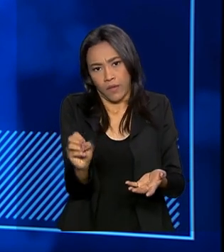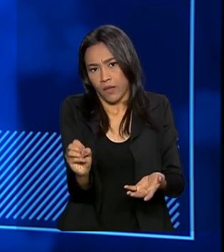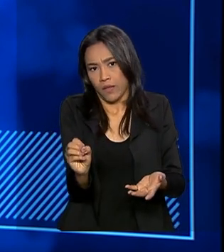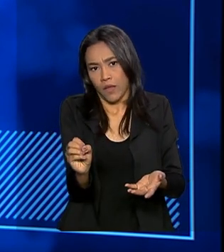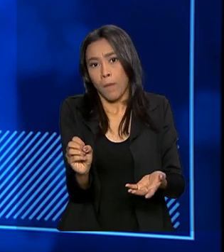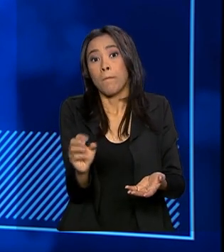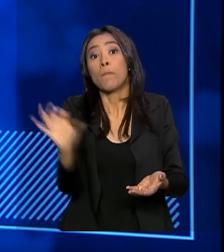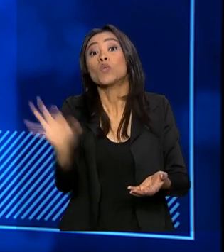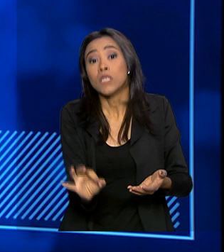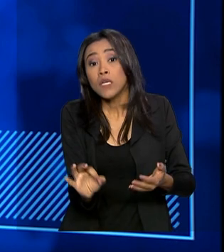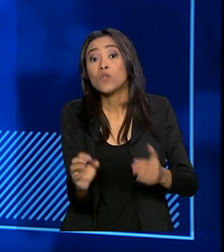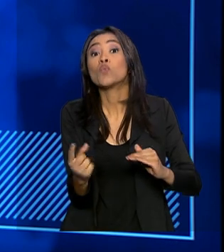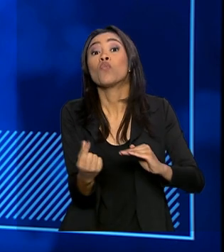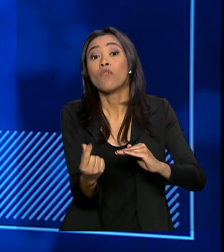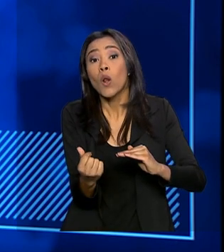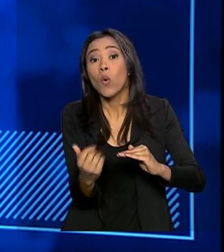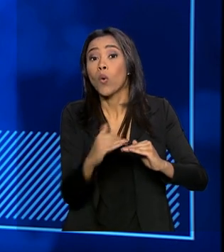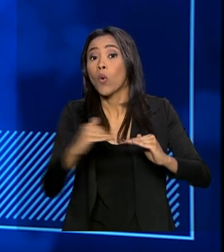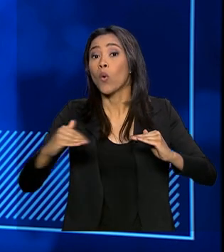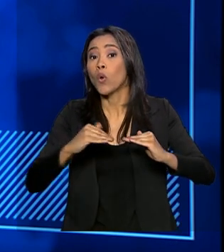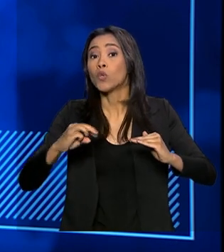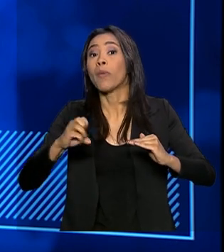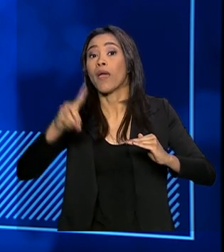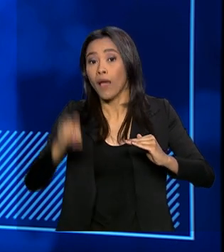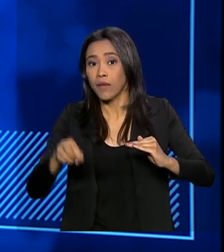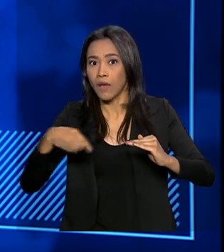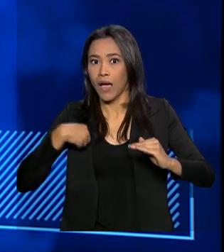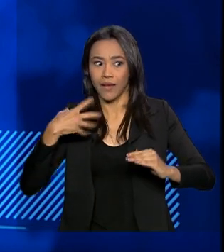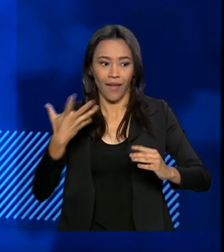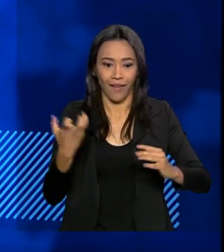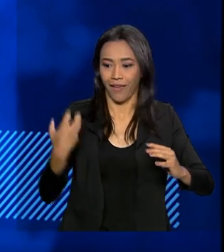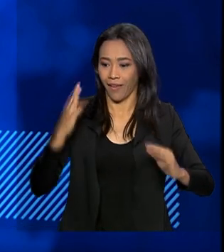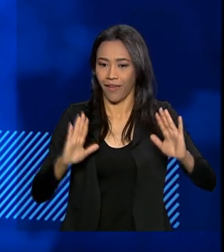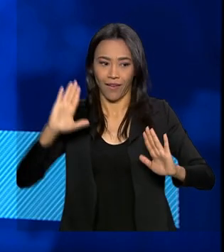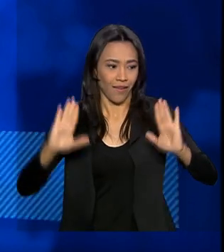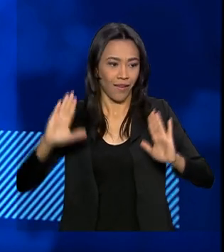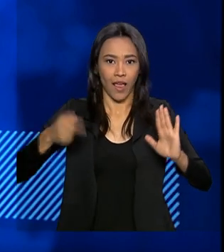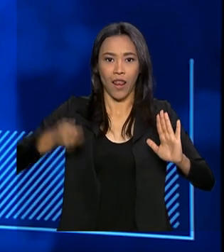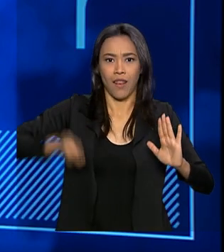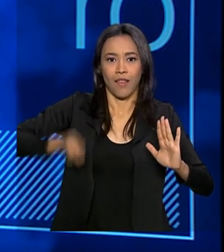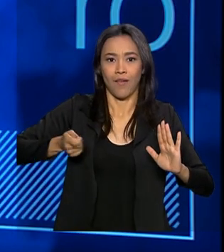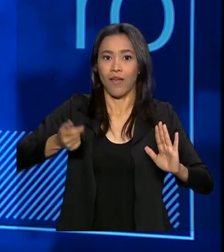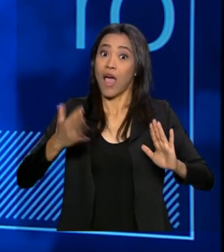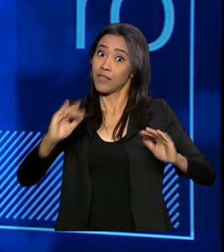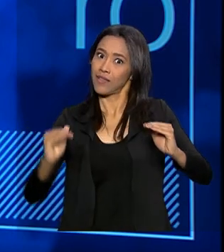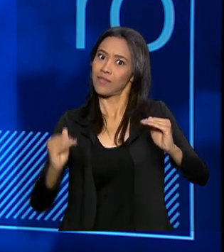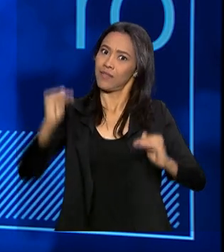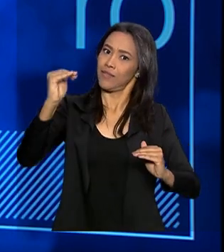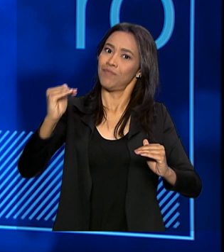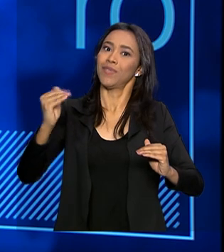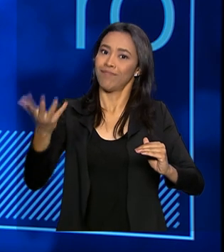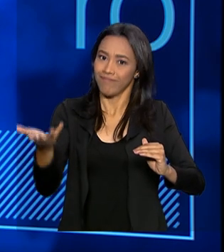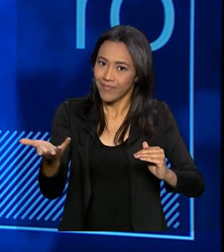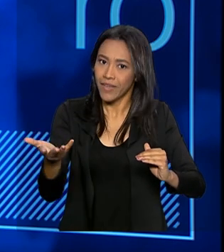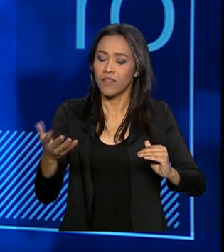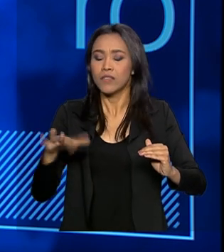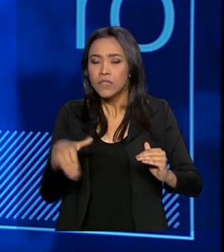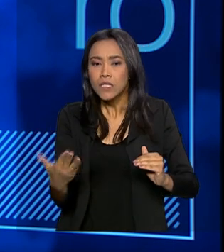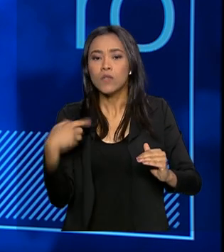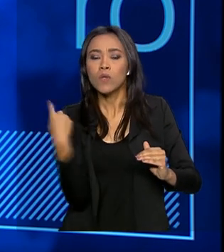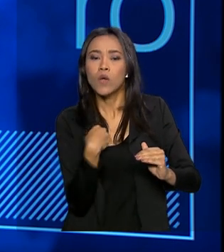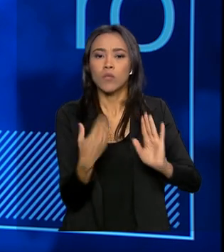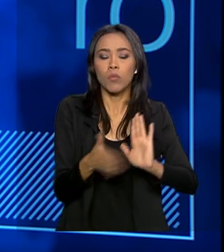valor do mercado e é uma disputa. Então, a vantagem do leilão é essa que acaba, às vezes, sendo até acima do valor da avaliação. Então, nós estamos